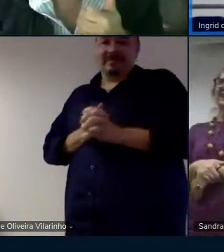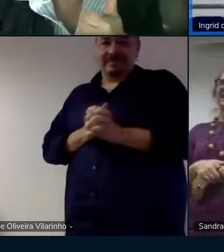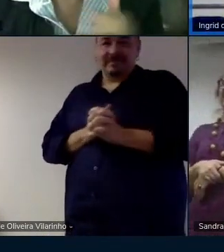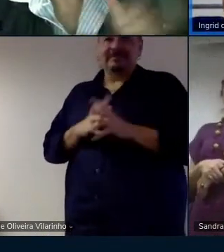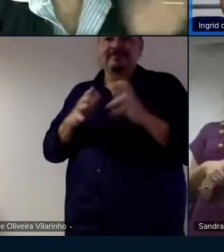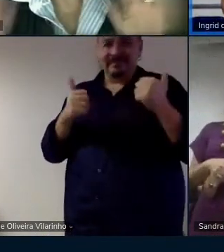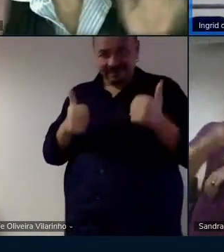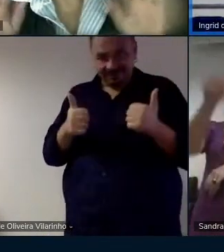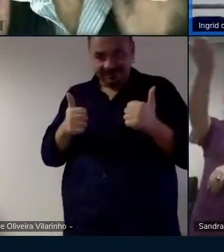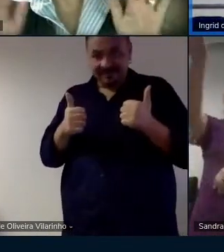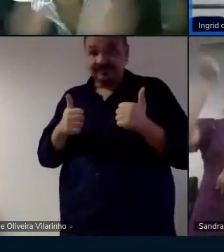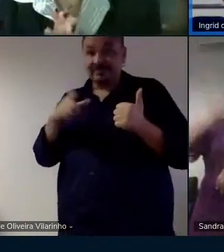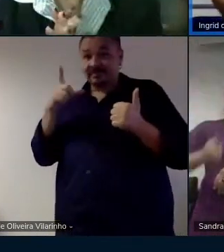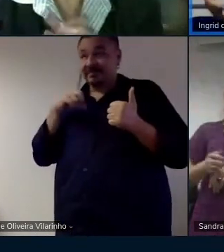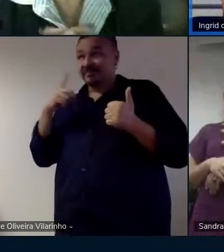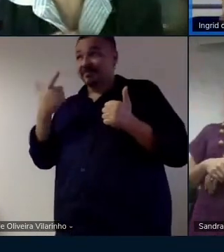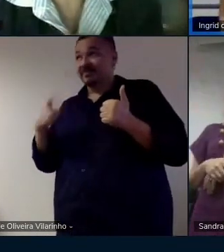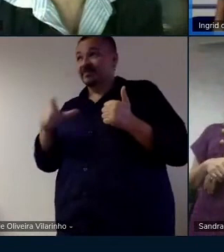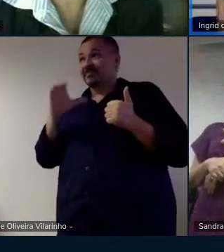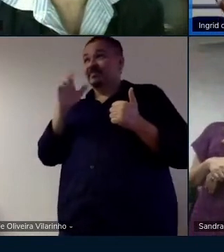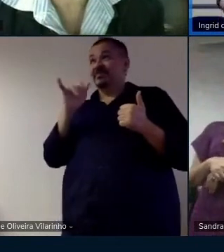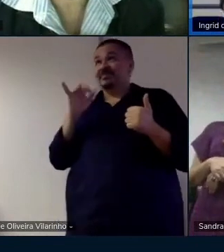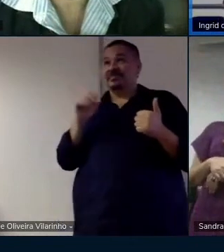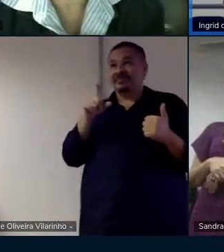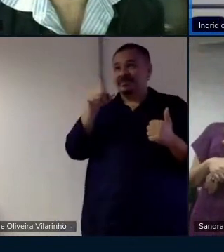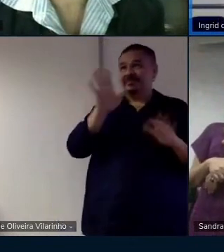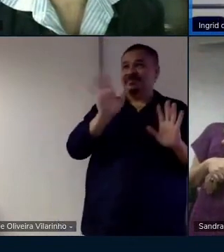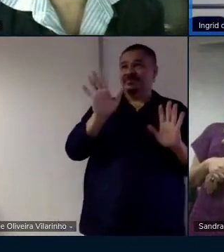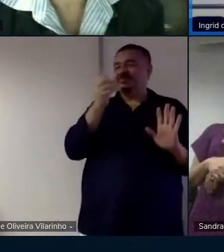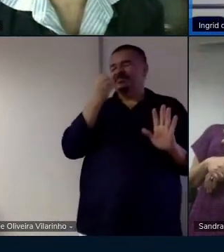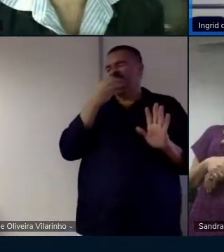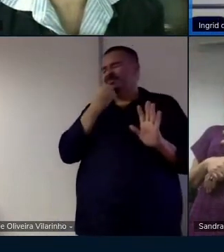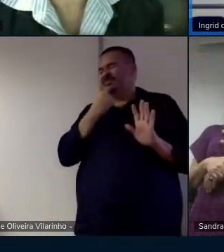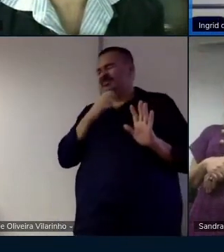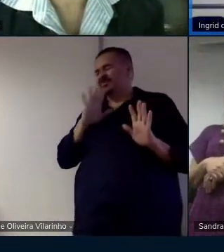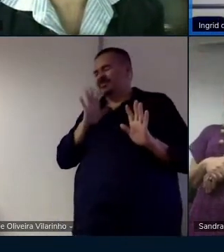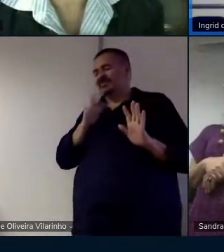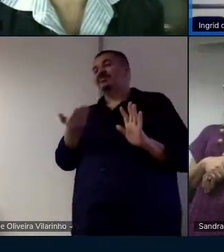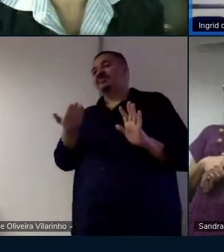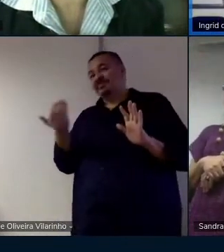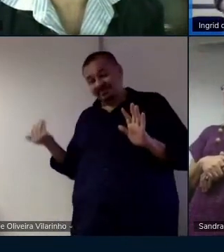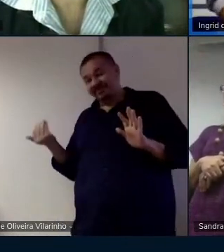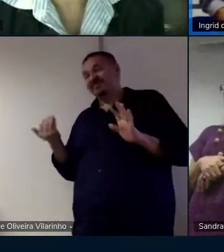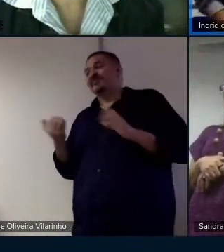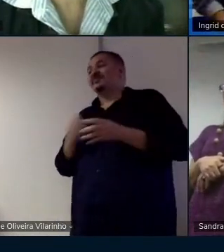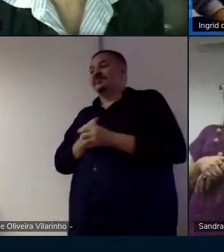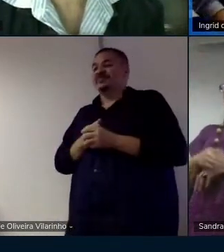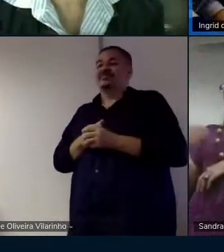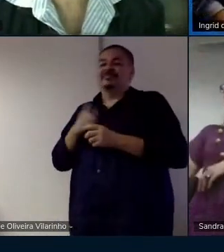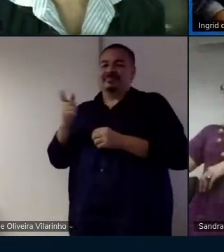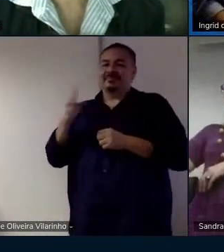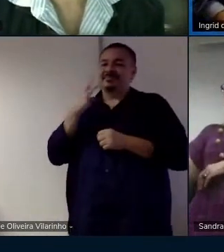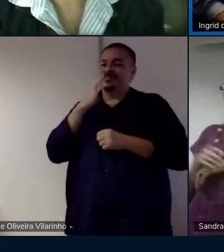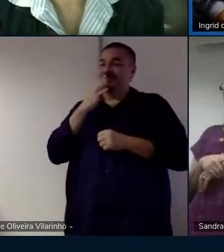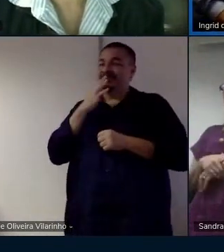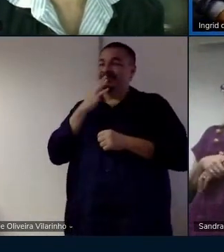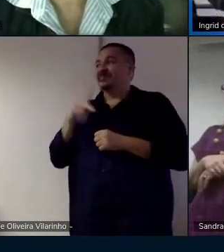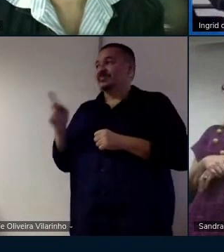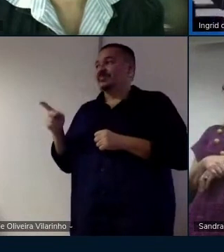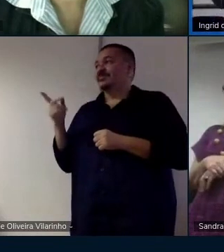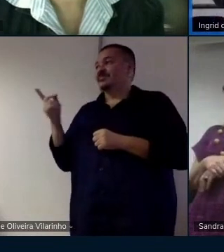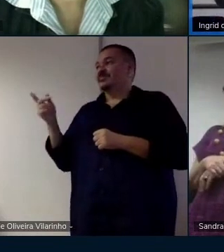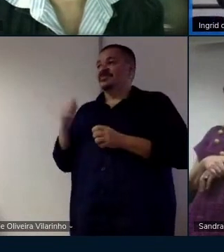e tem o Caio vem Caio vem cá Caio pra você conhecer a professora